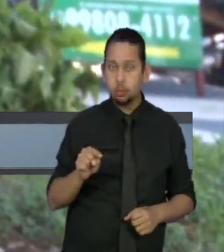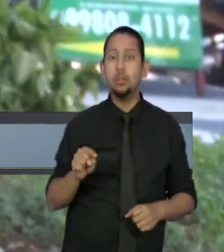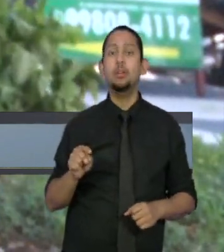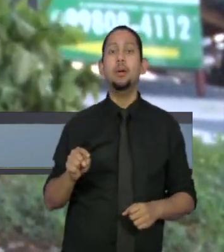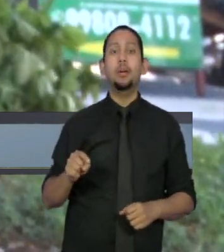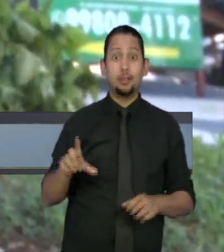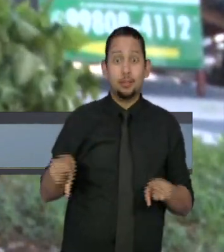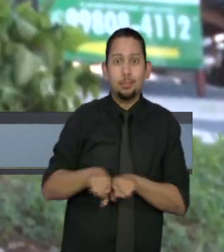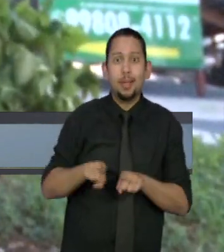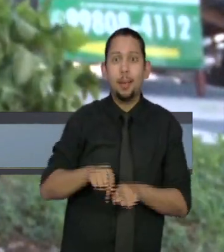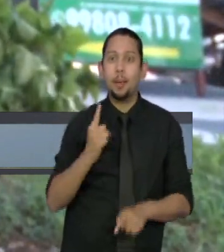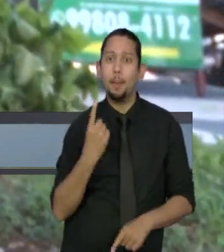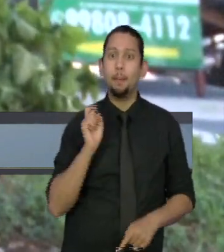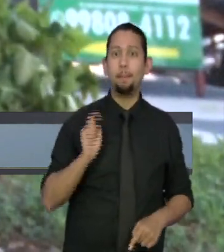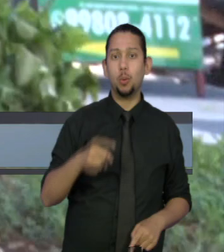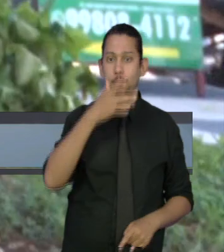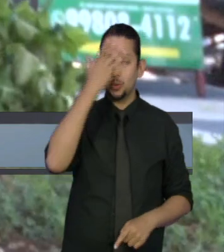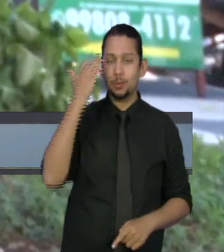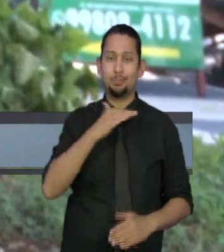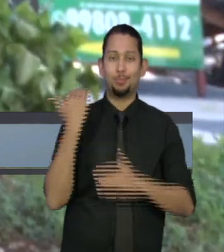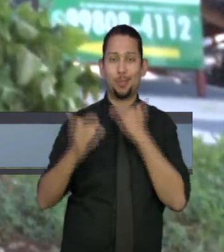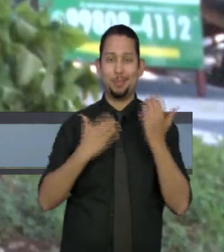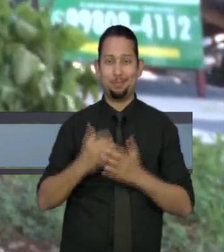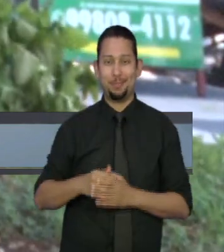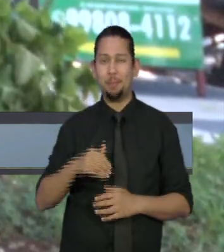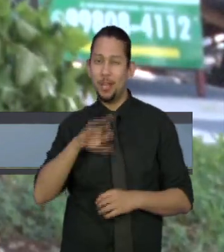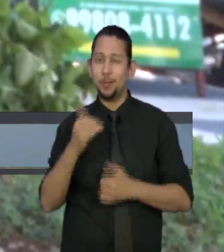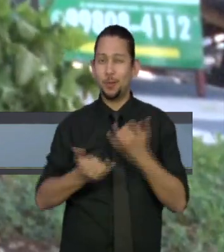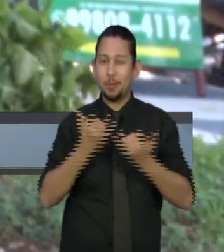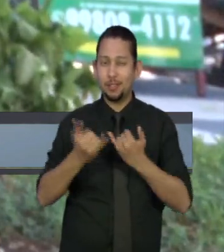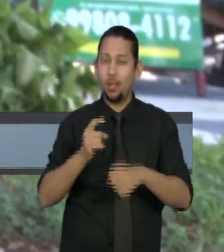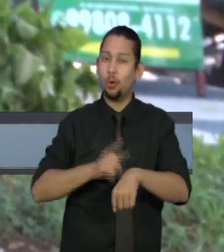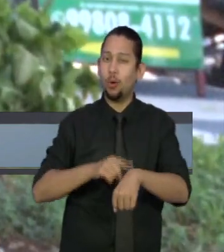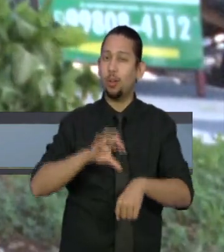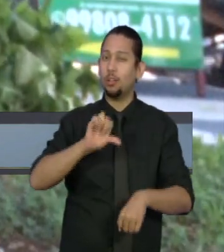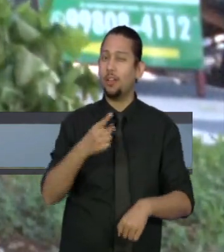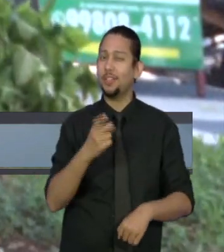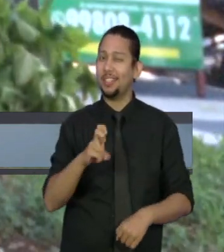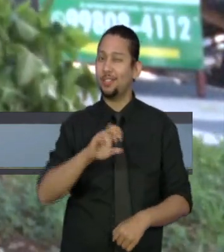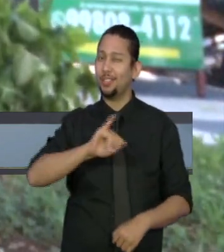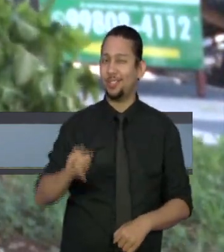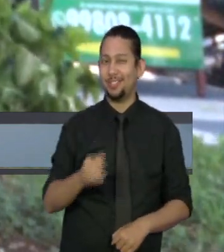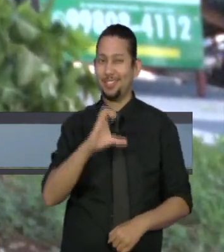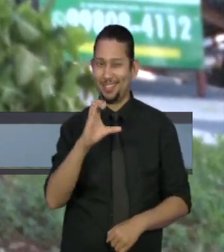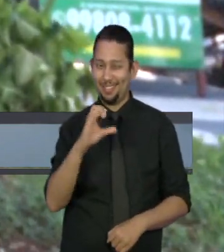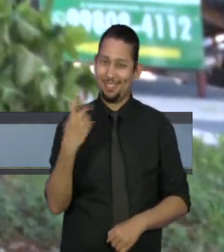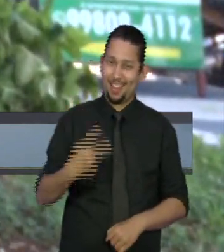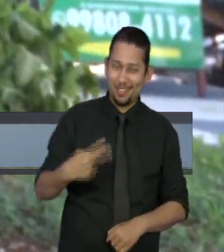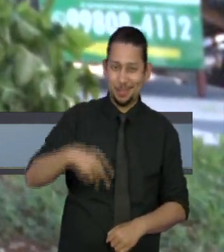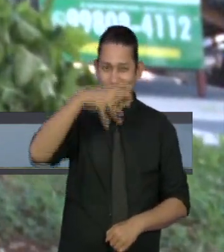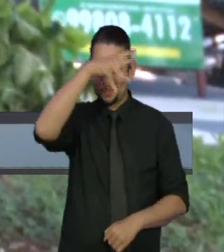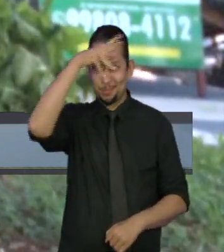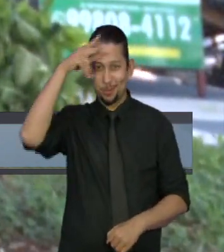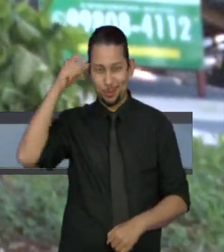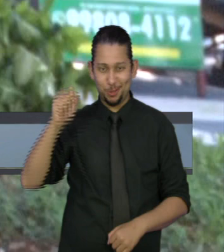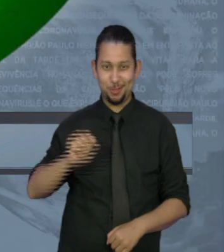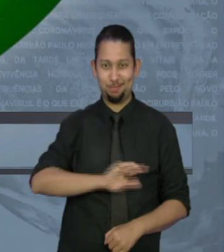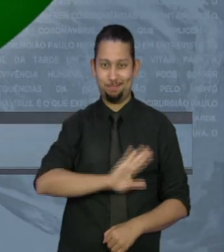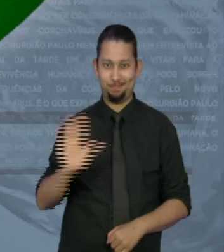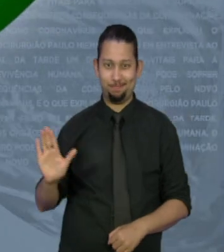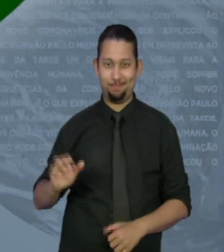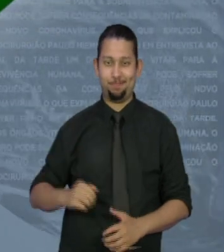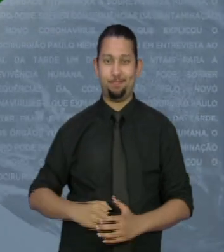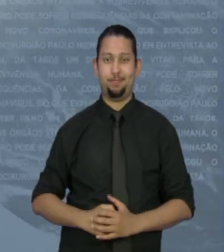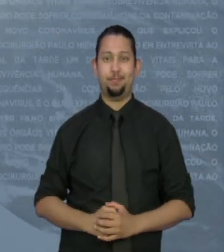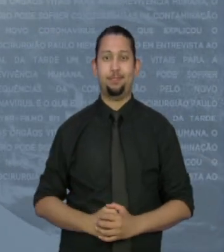óbitos. Mais informações você vê às 9h15 da noite no Jornal da Cultura. De Cuiabá, Mato Grosso, Geisiane Lemes.